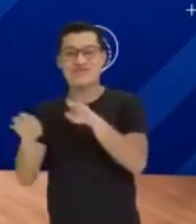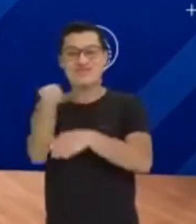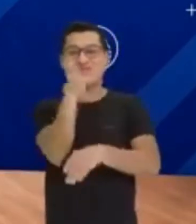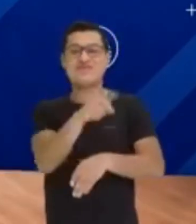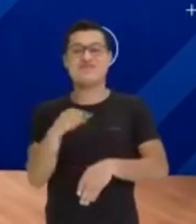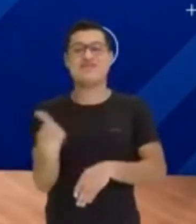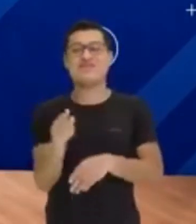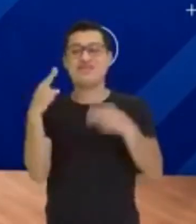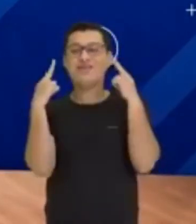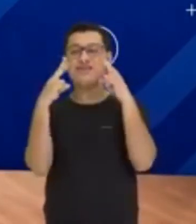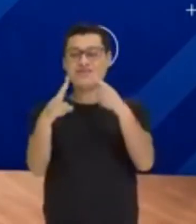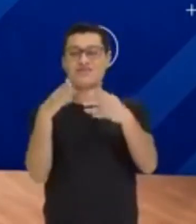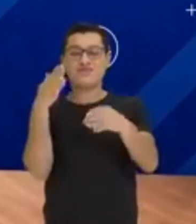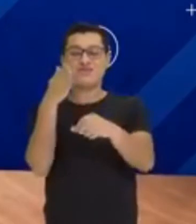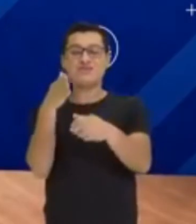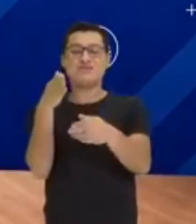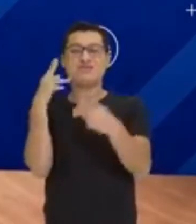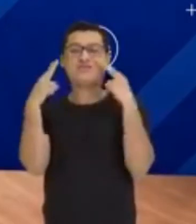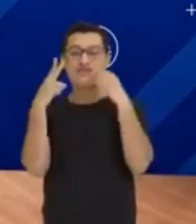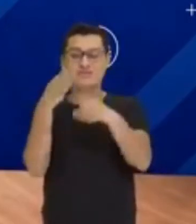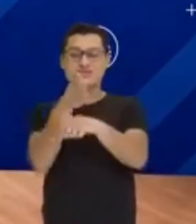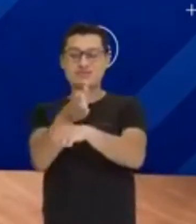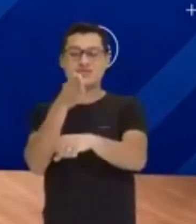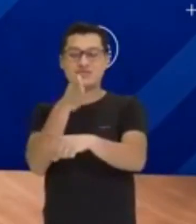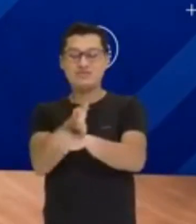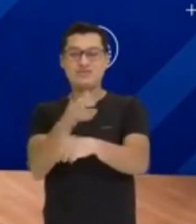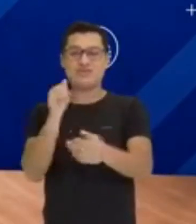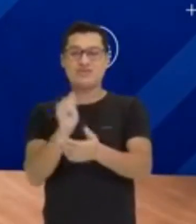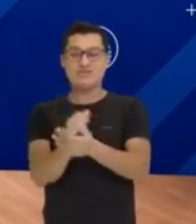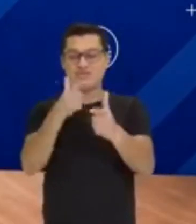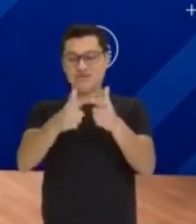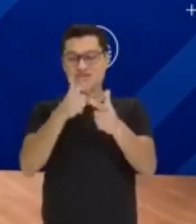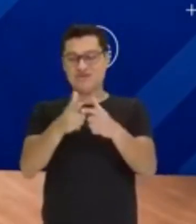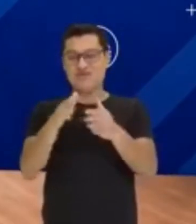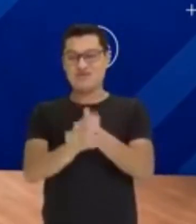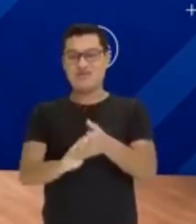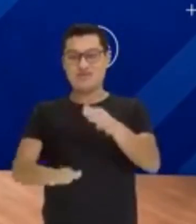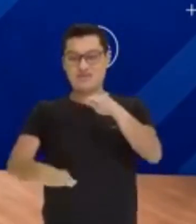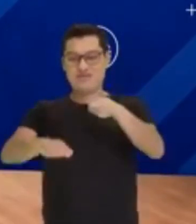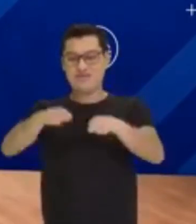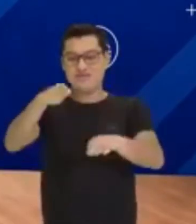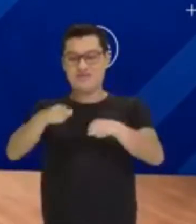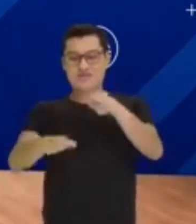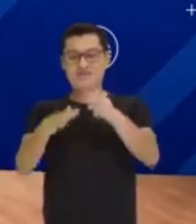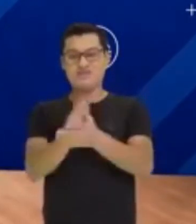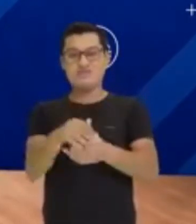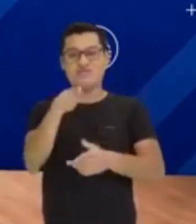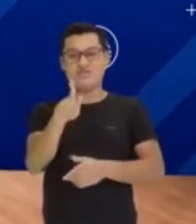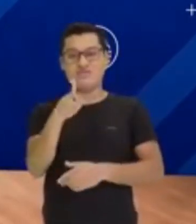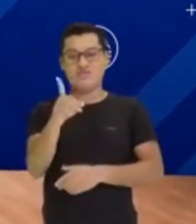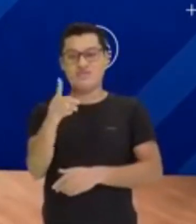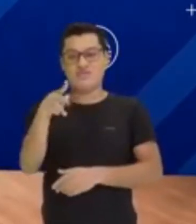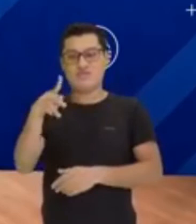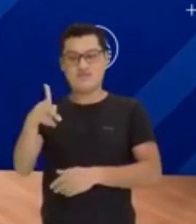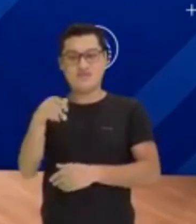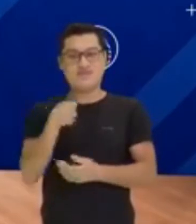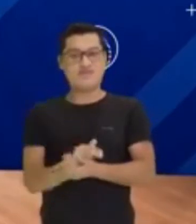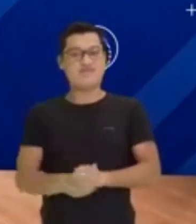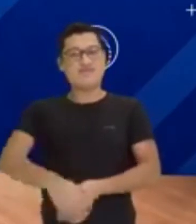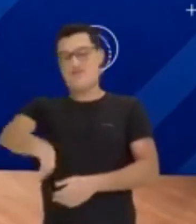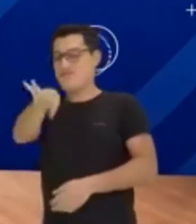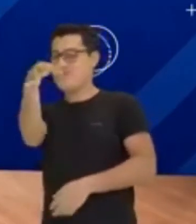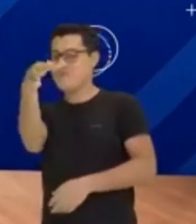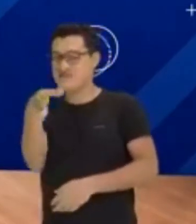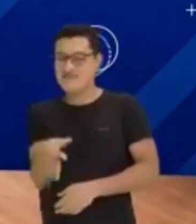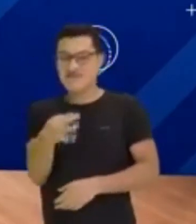desafio a resolver situações-problemas envolvendo variação de grandezas, diretamente e inversamente proporcionais. É isso mesmo!